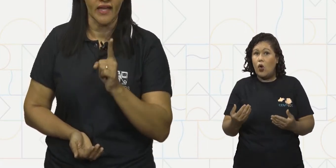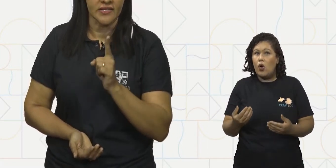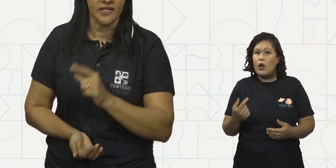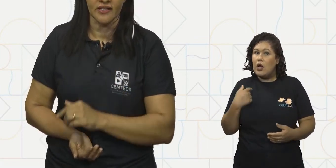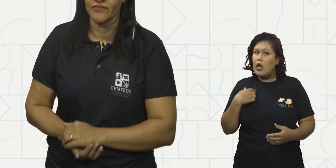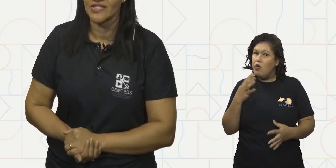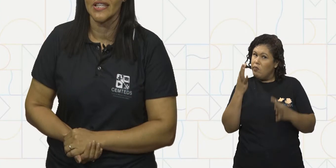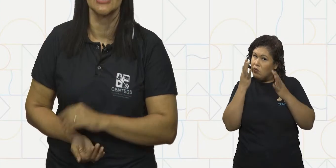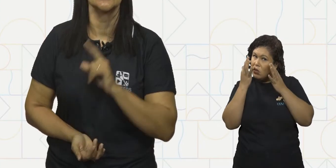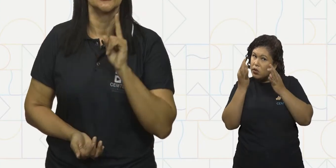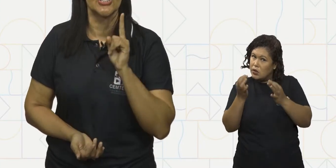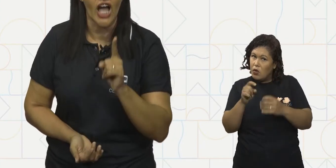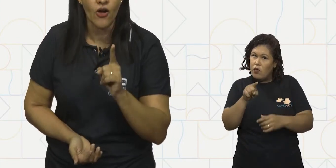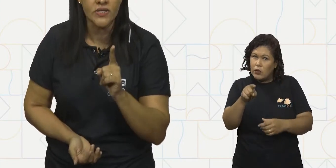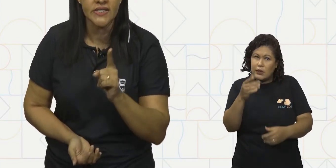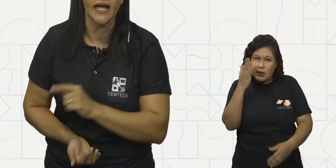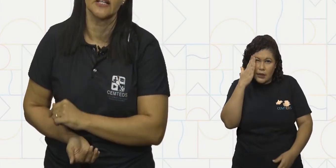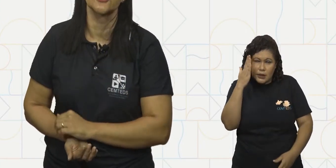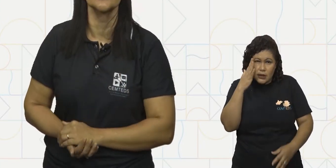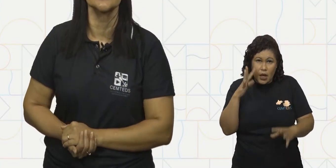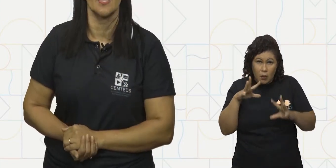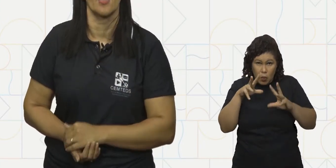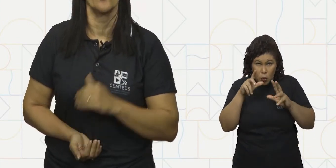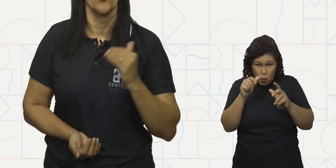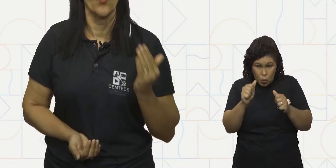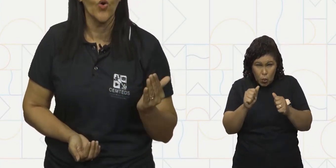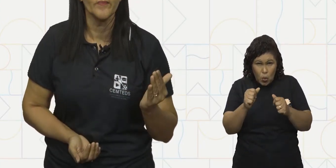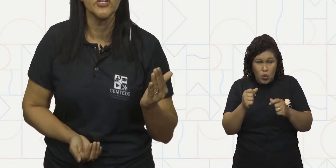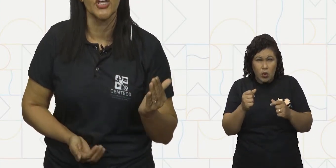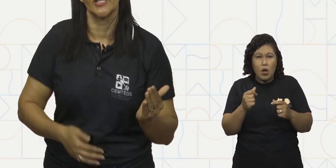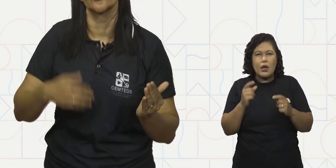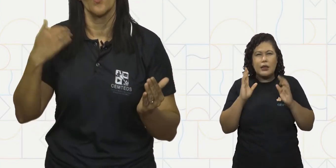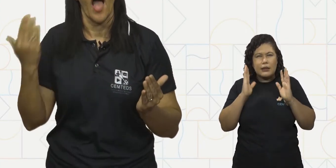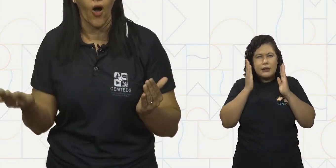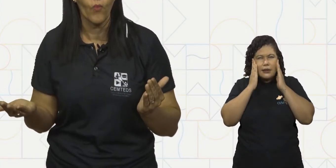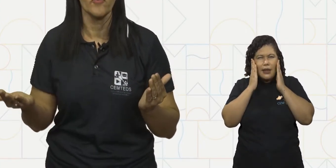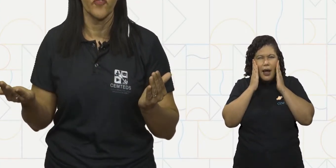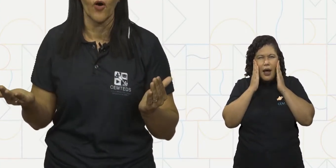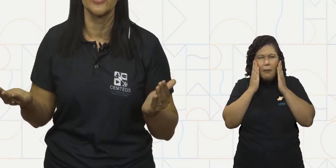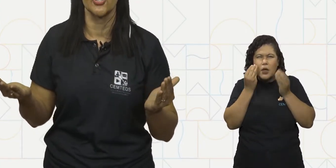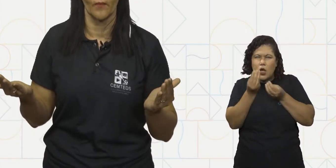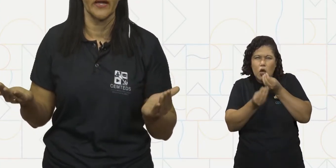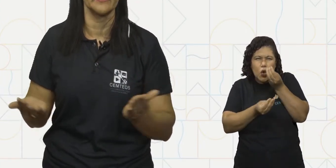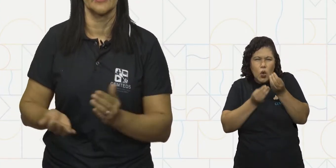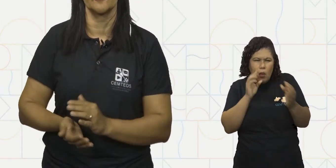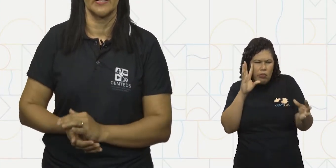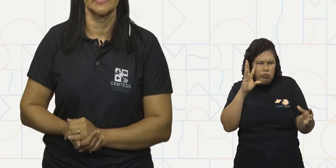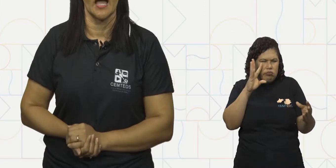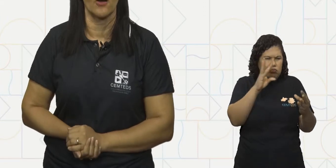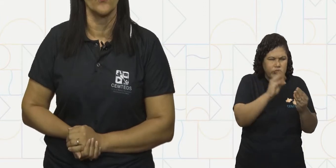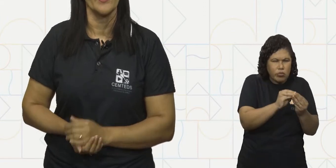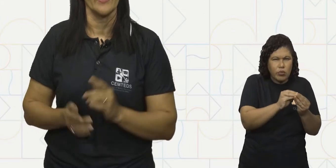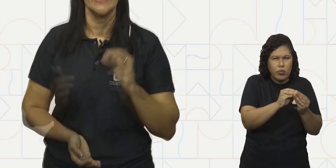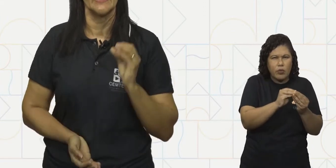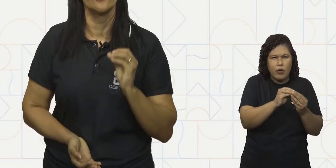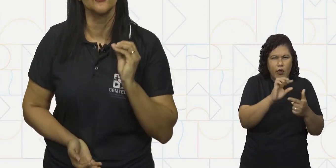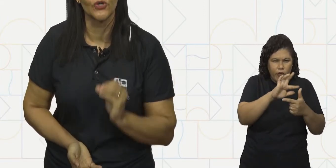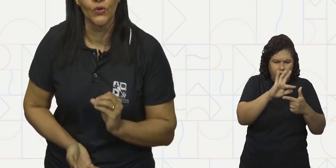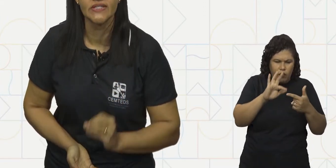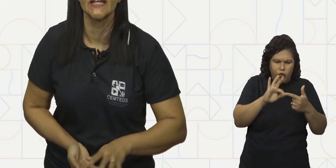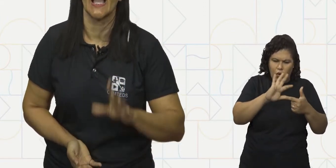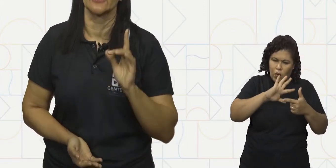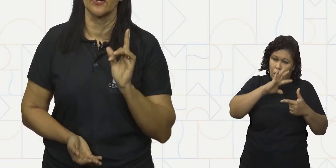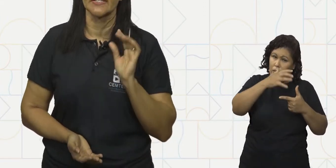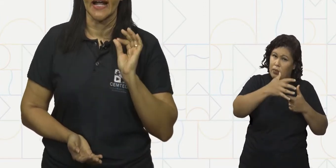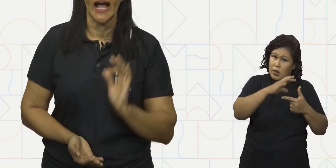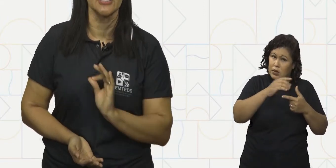certeza que você já consegue associar um objeto a uma forma geométrica espacial, eu